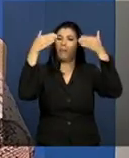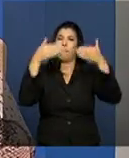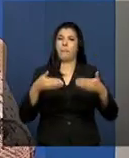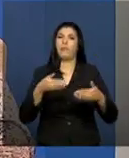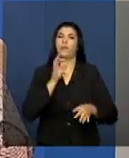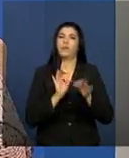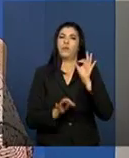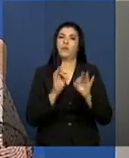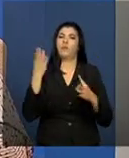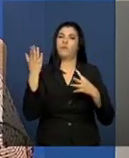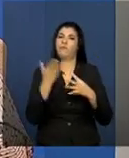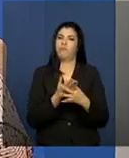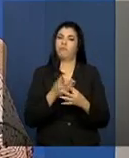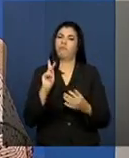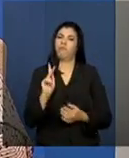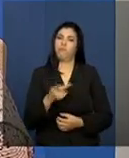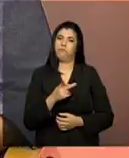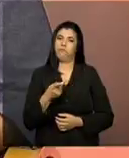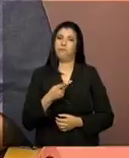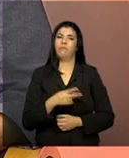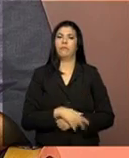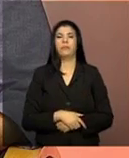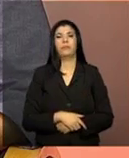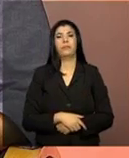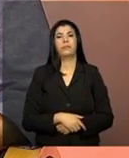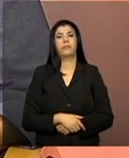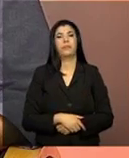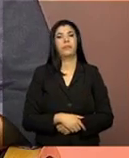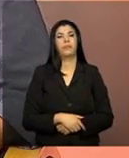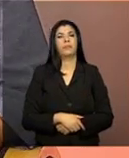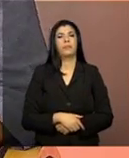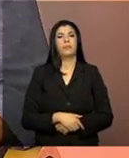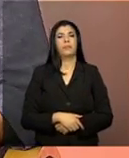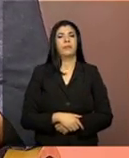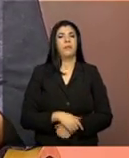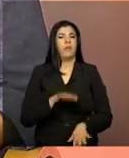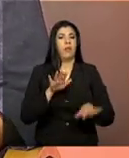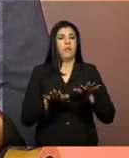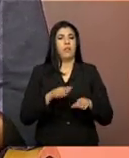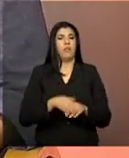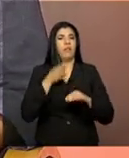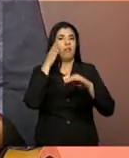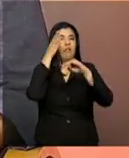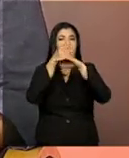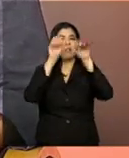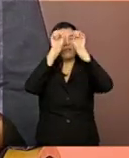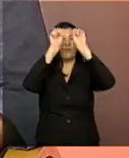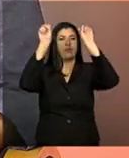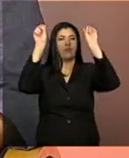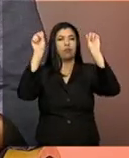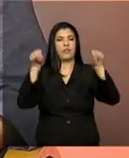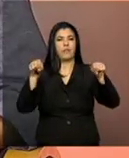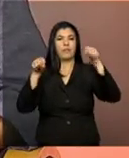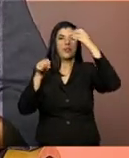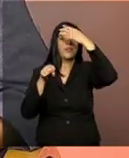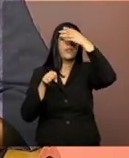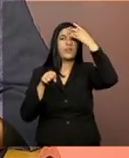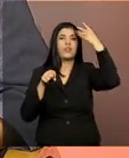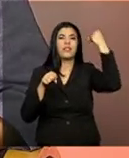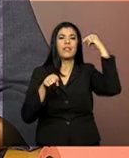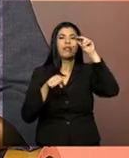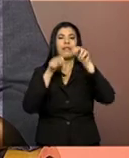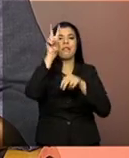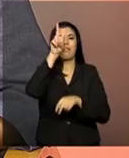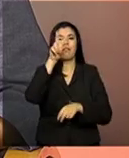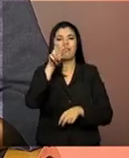essa informação que foi feita indevida. Muitas vezes, quando a gente vai acessar um sistema, a gente pula essa parte, né, de fazer essa leitura